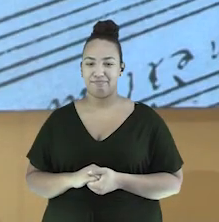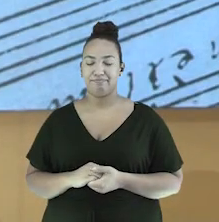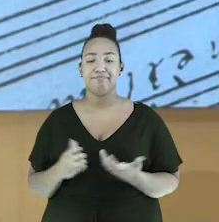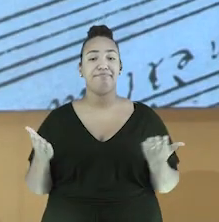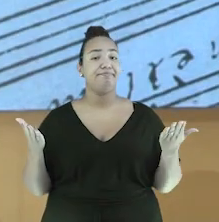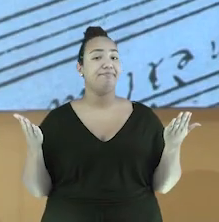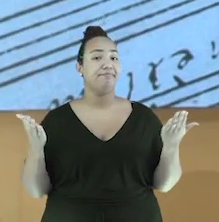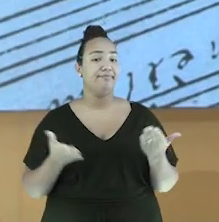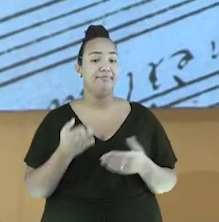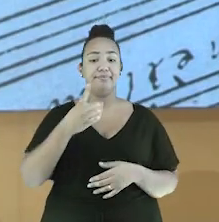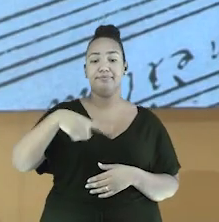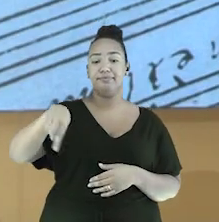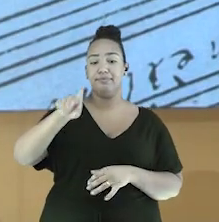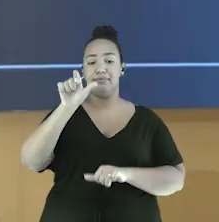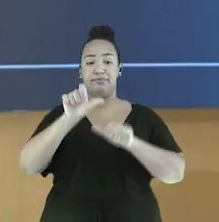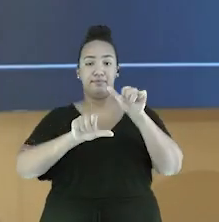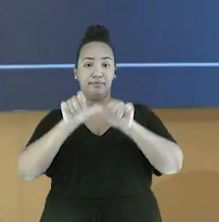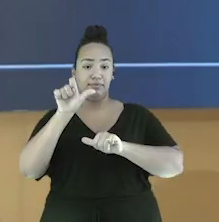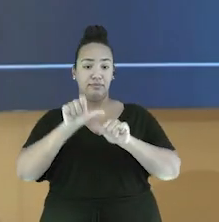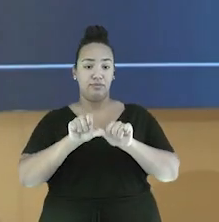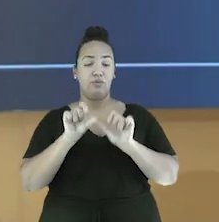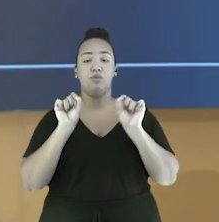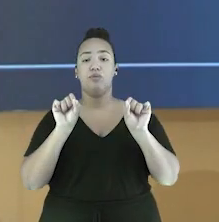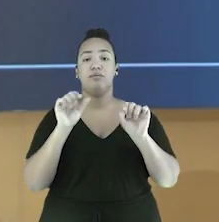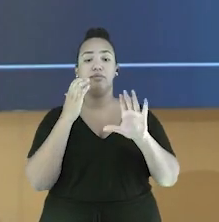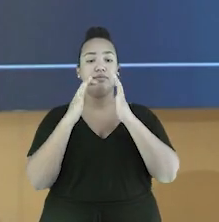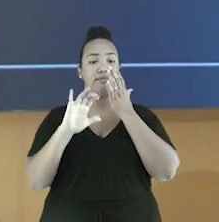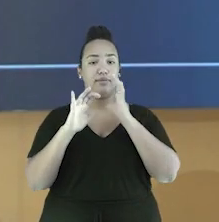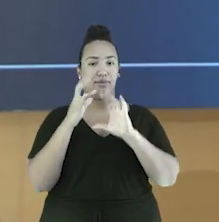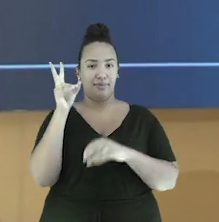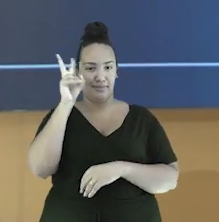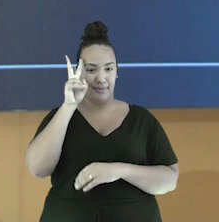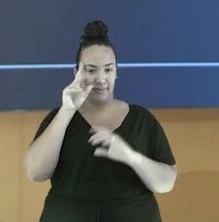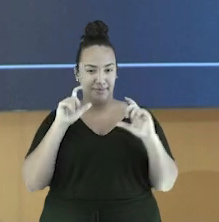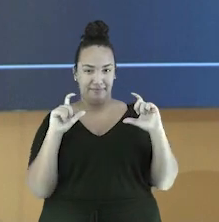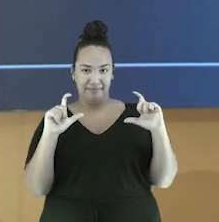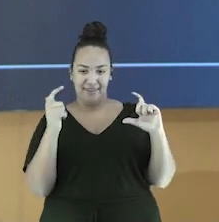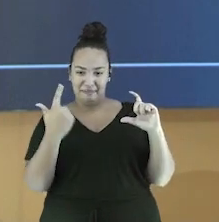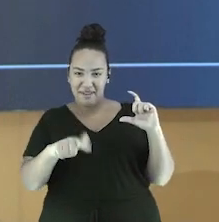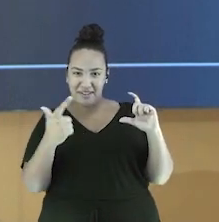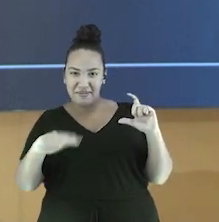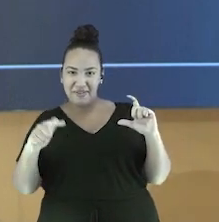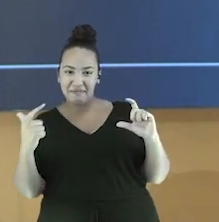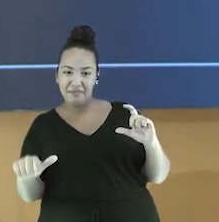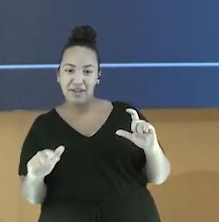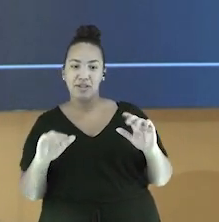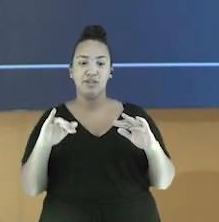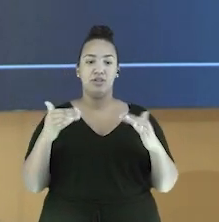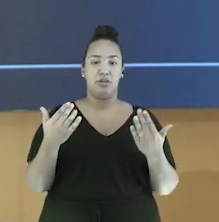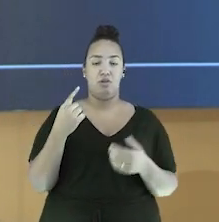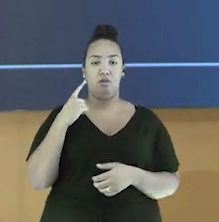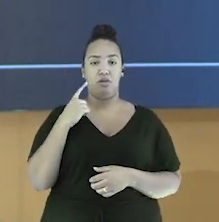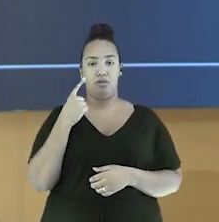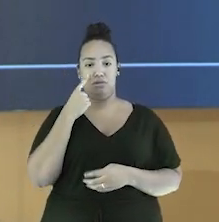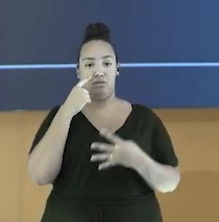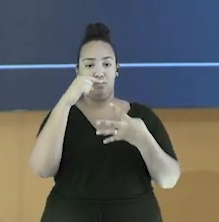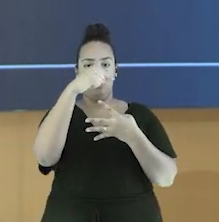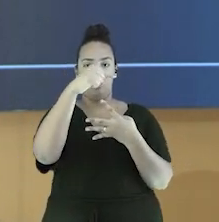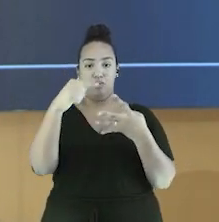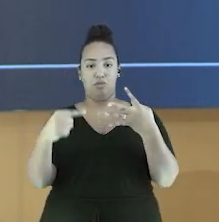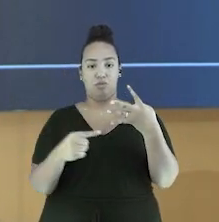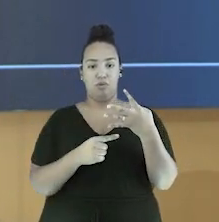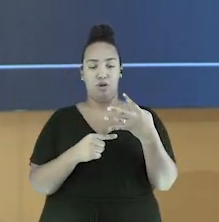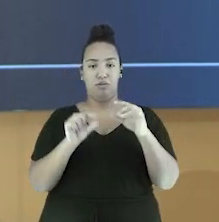Agora vamos analisar um pouco do que nós cantamos aqui. Começando pelo refrão. Como vocês podem ver, ele tem quatro linhas.